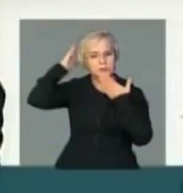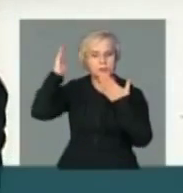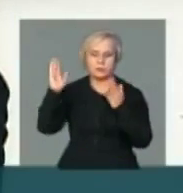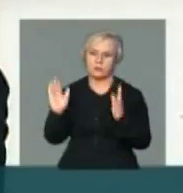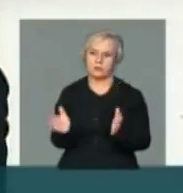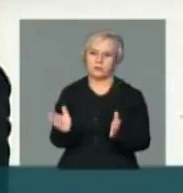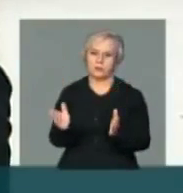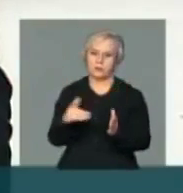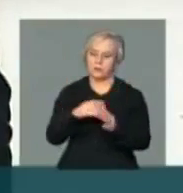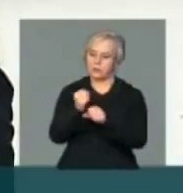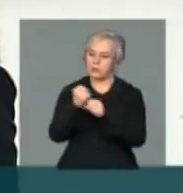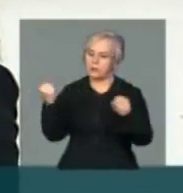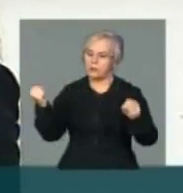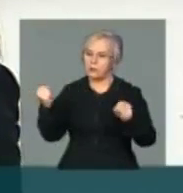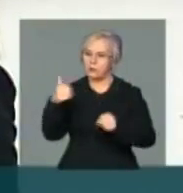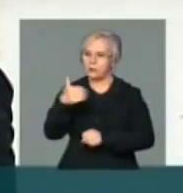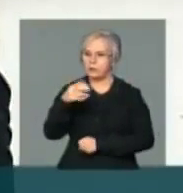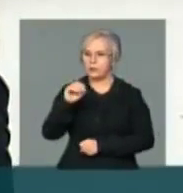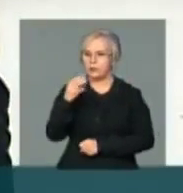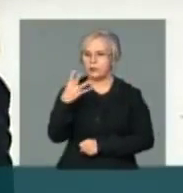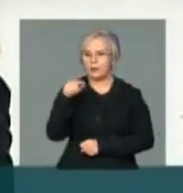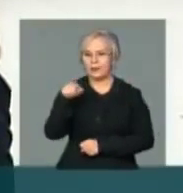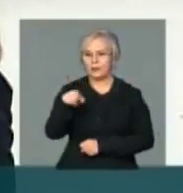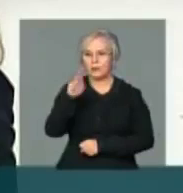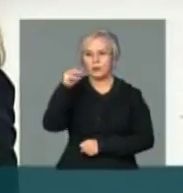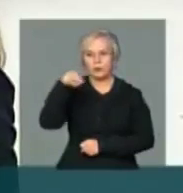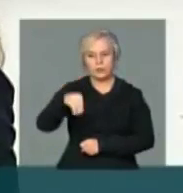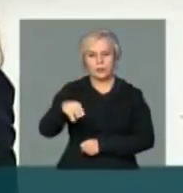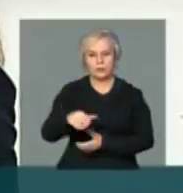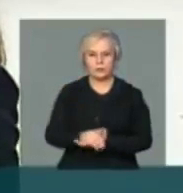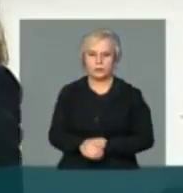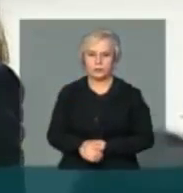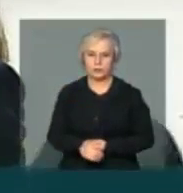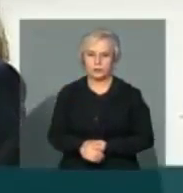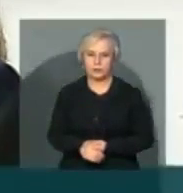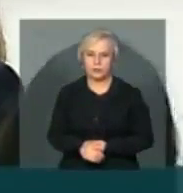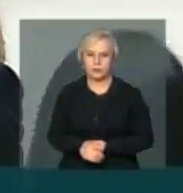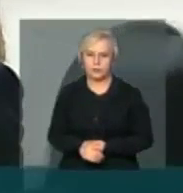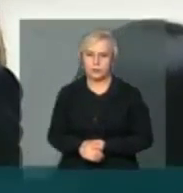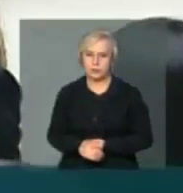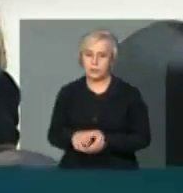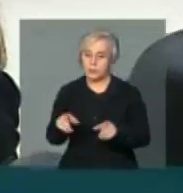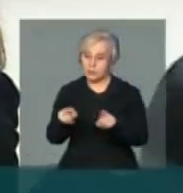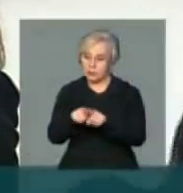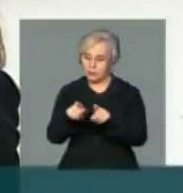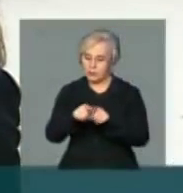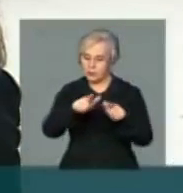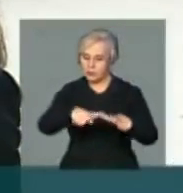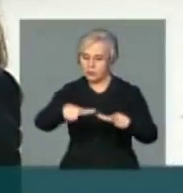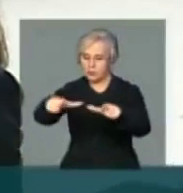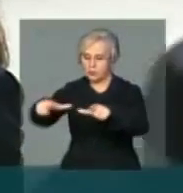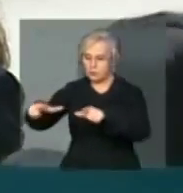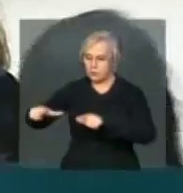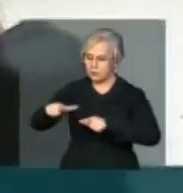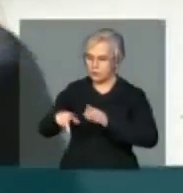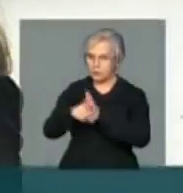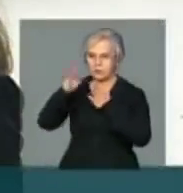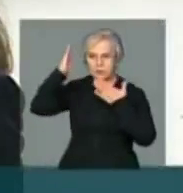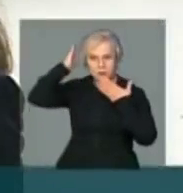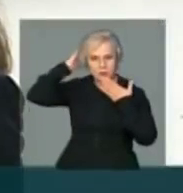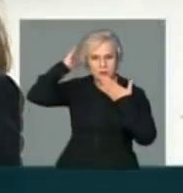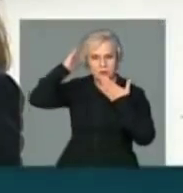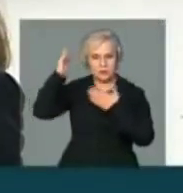numa extensão de 104 mil quilômetros. Entre essas áreas indígenas estão os